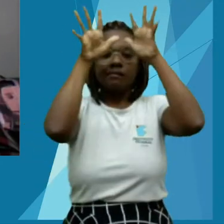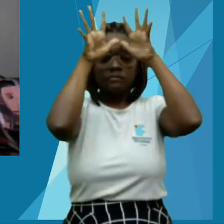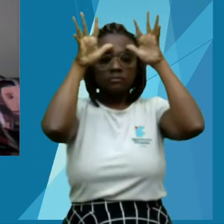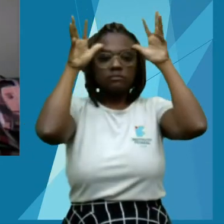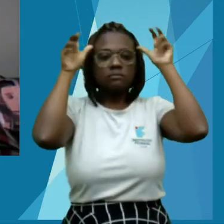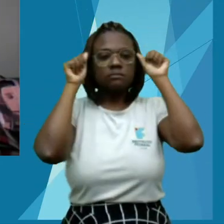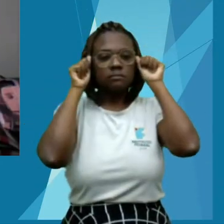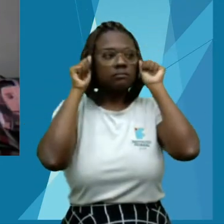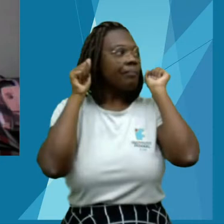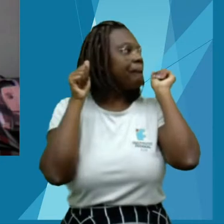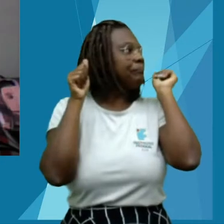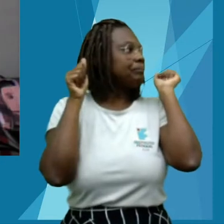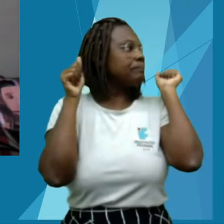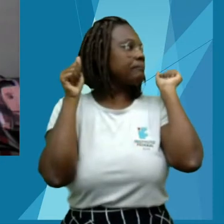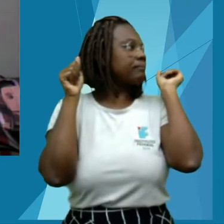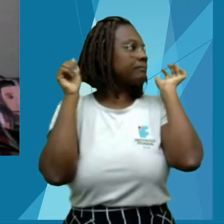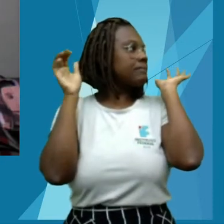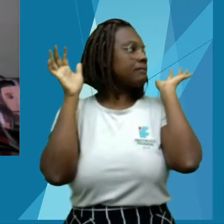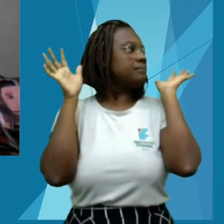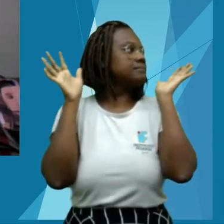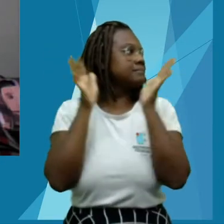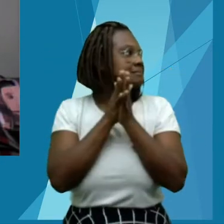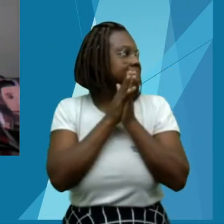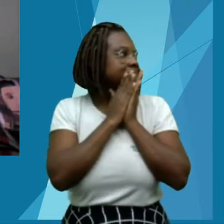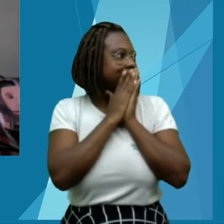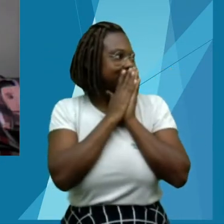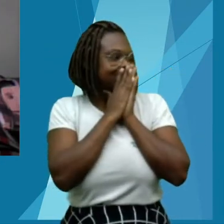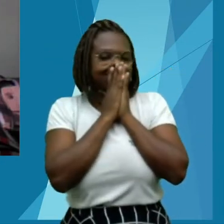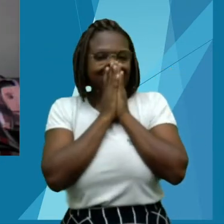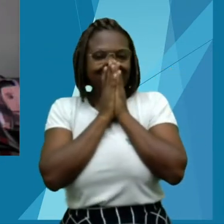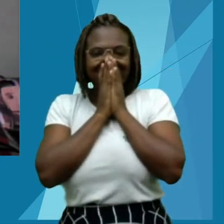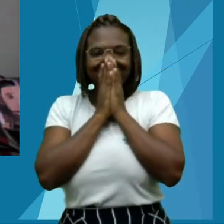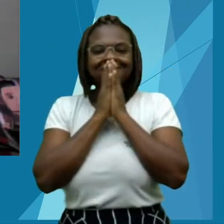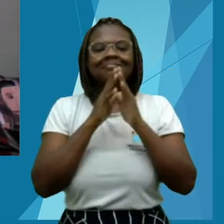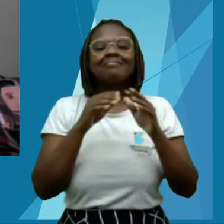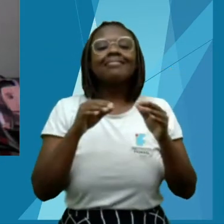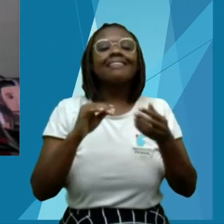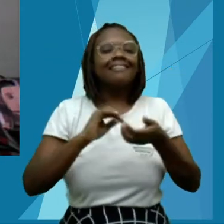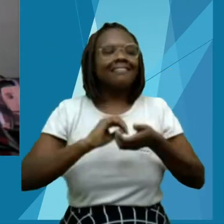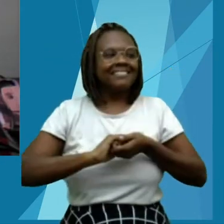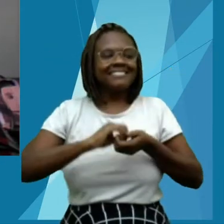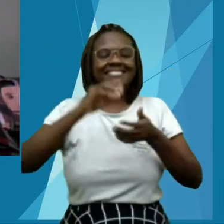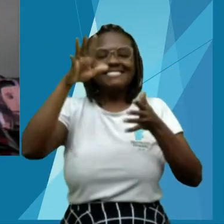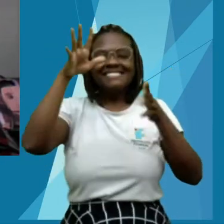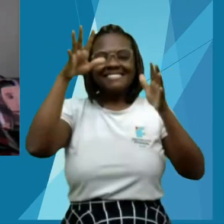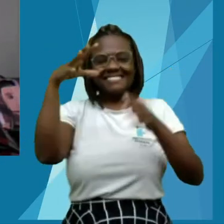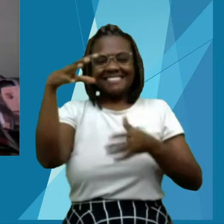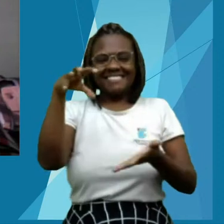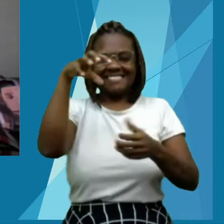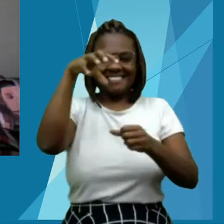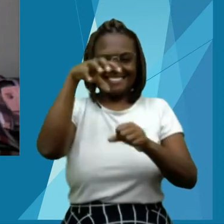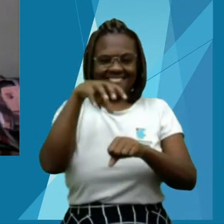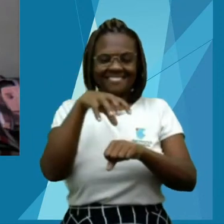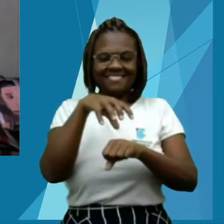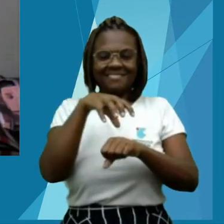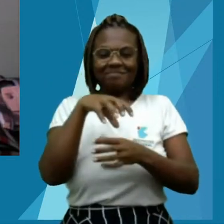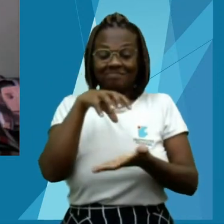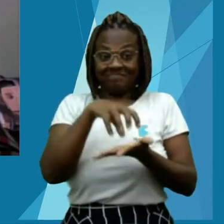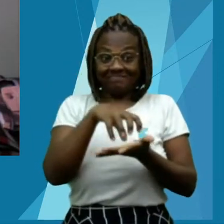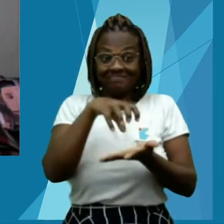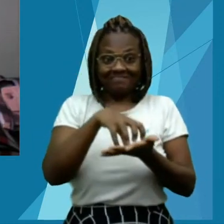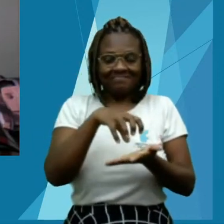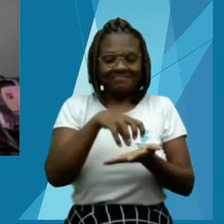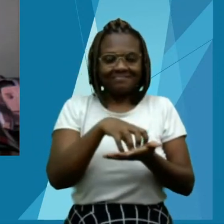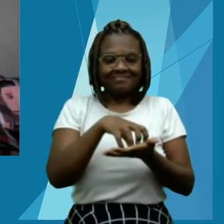Ocidental, vinculada à Universidade Federal do Acre, lecionando a disciplina Agrobiodiversidade. Trabalha com